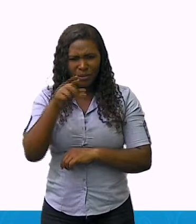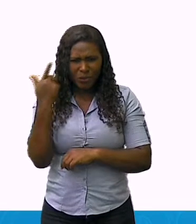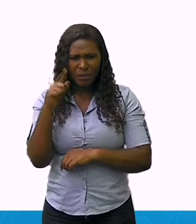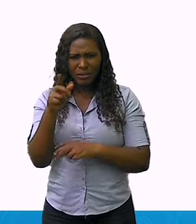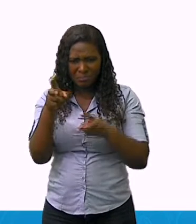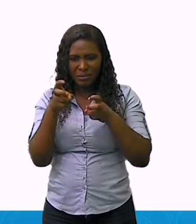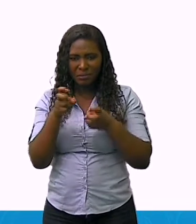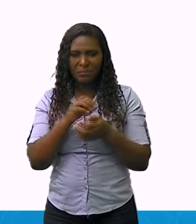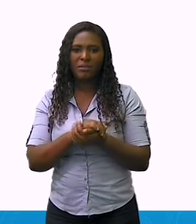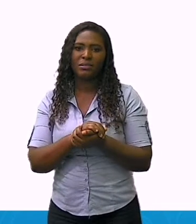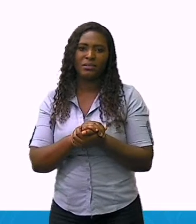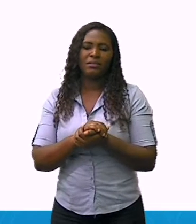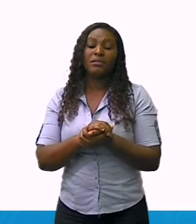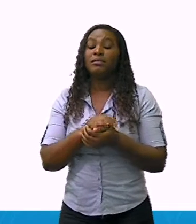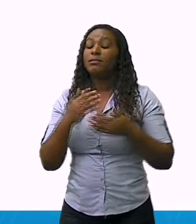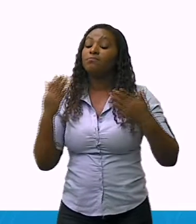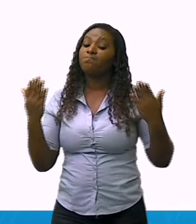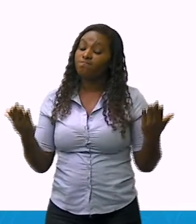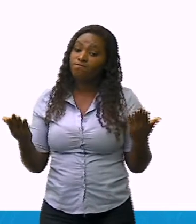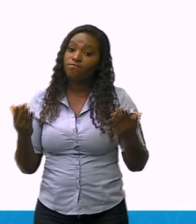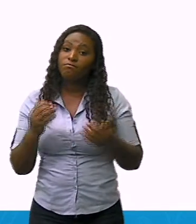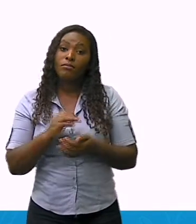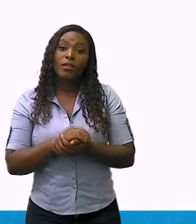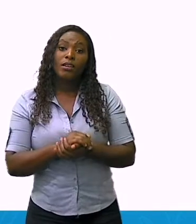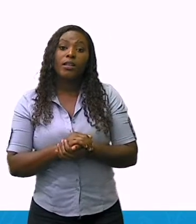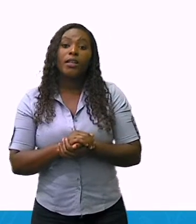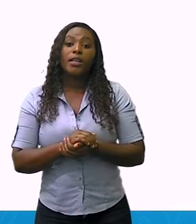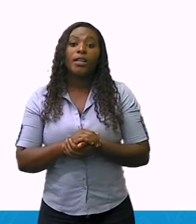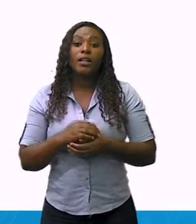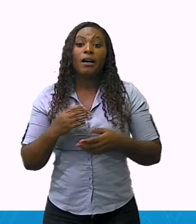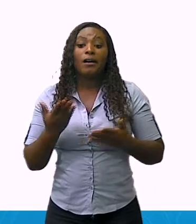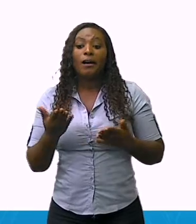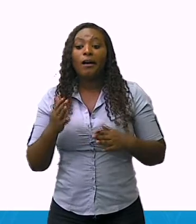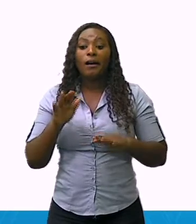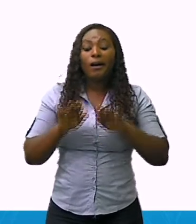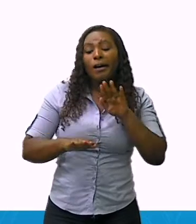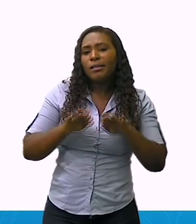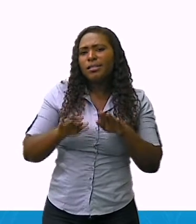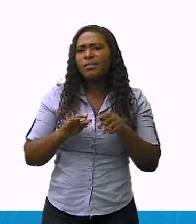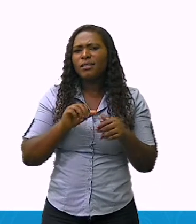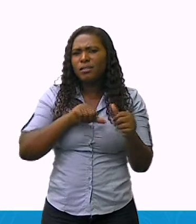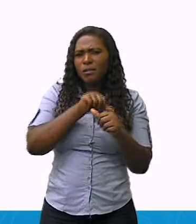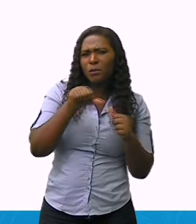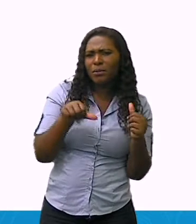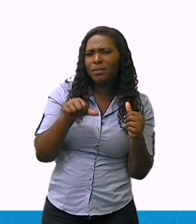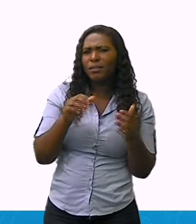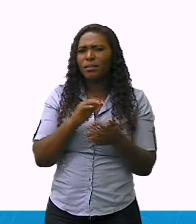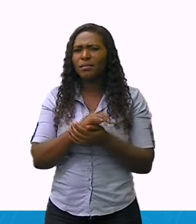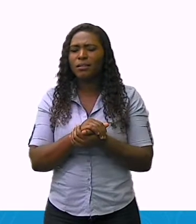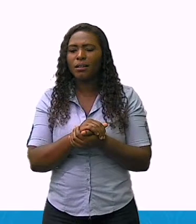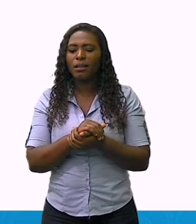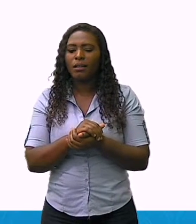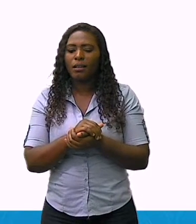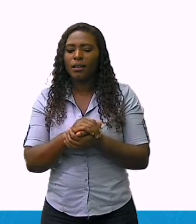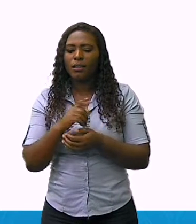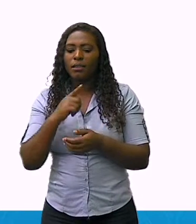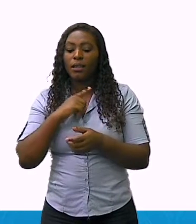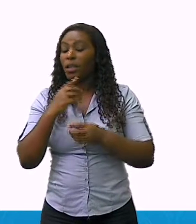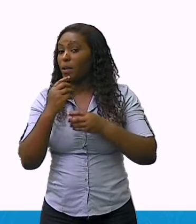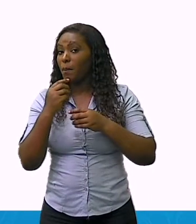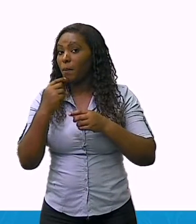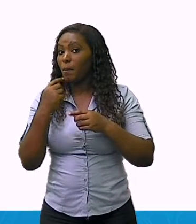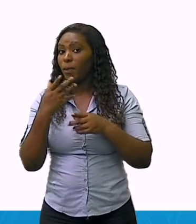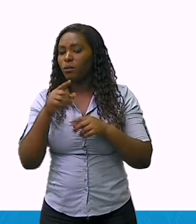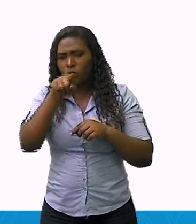a gente perceber estas mudanças ocorre a partir da observação de fotografias antigas,